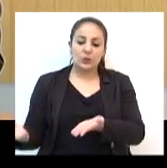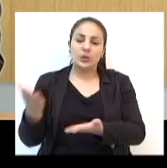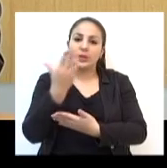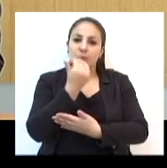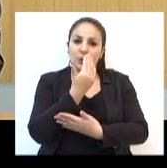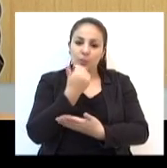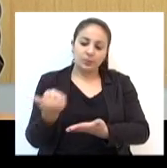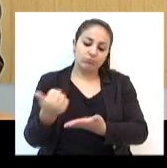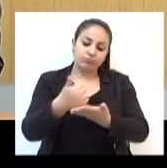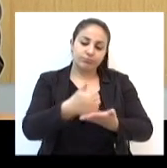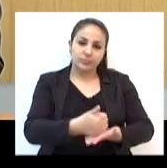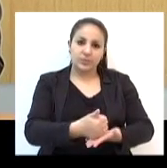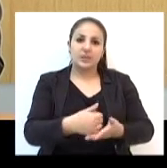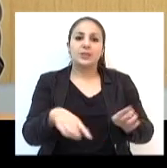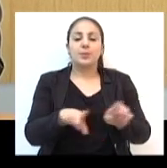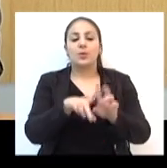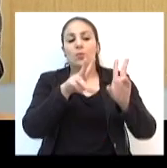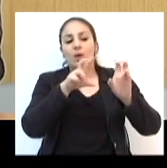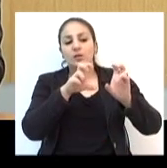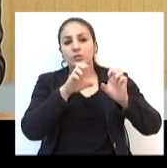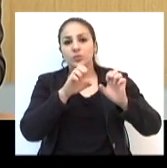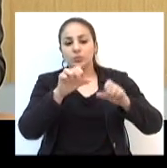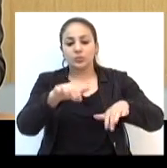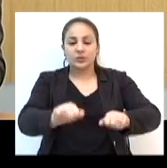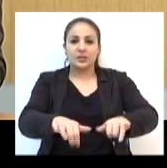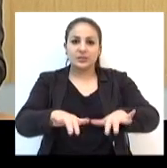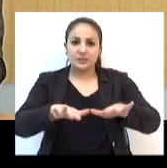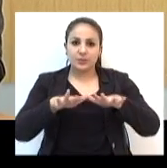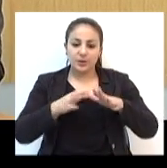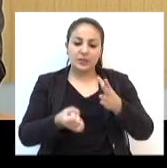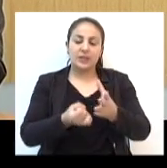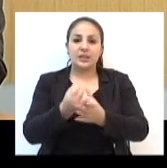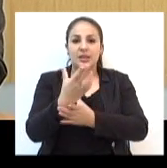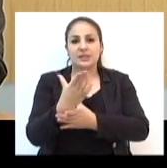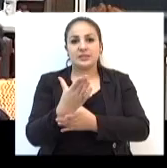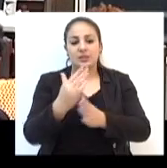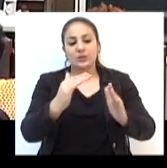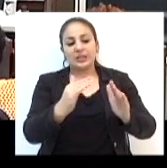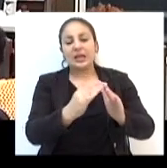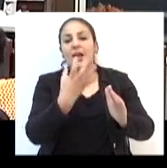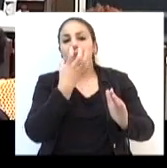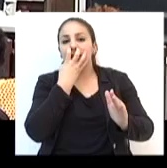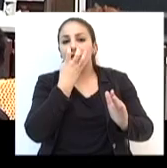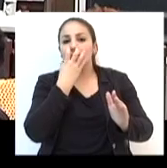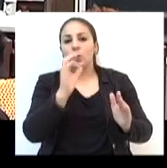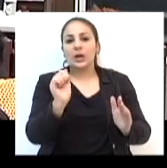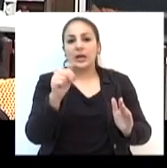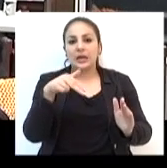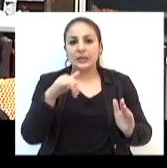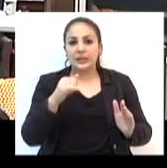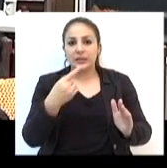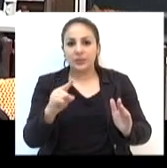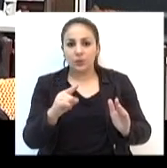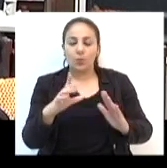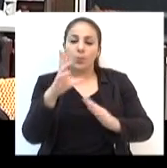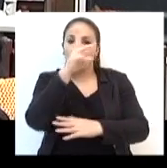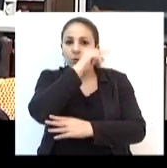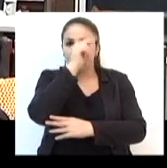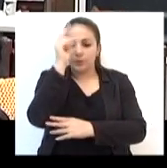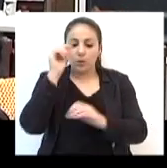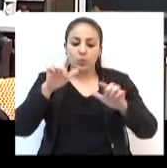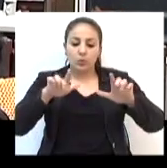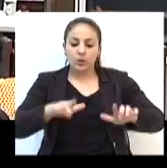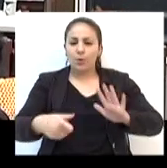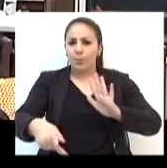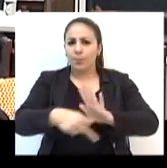Outro assunto do grande expediente foi a criação de um canil municipal. O local seria dedicado ao atendimento